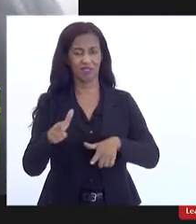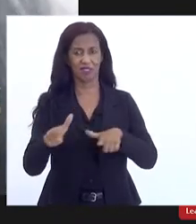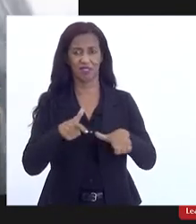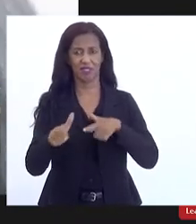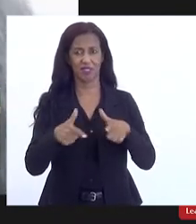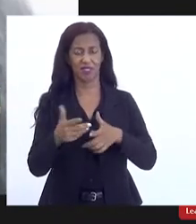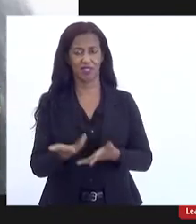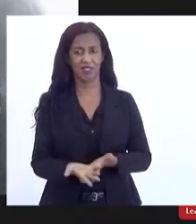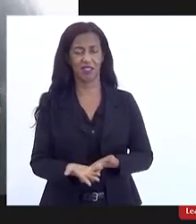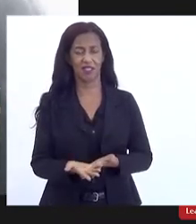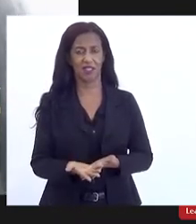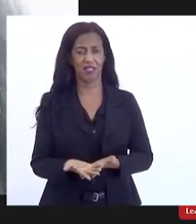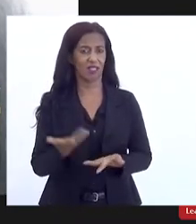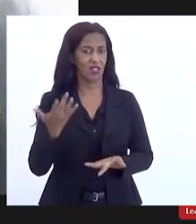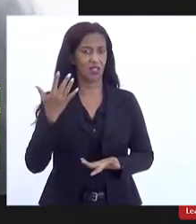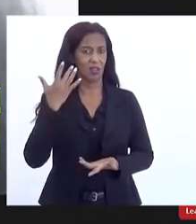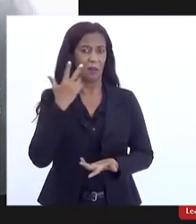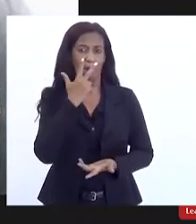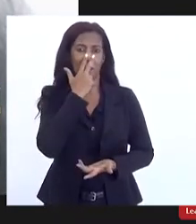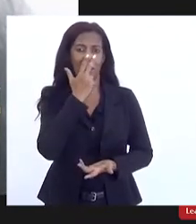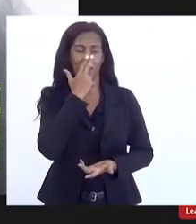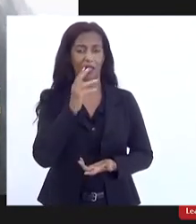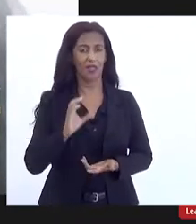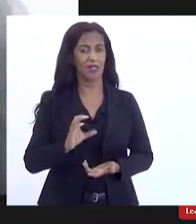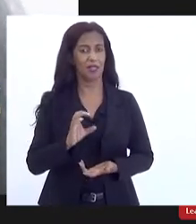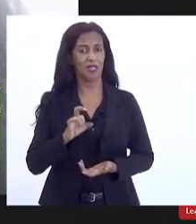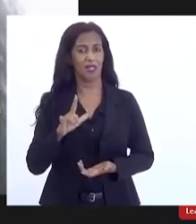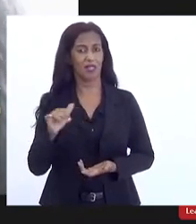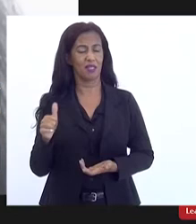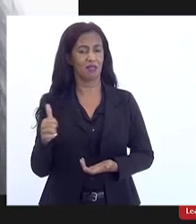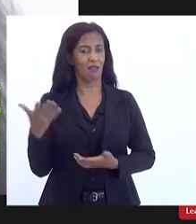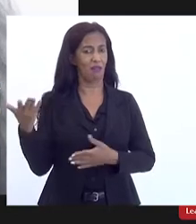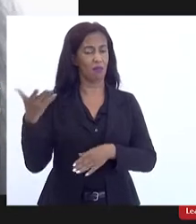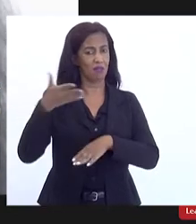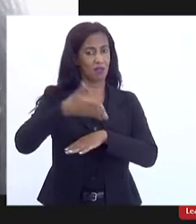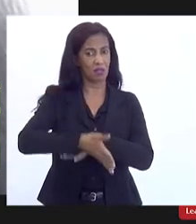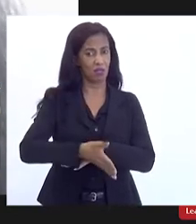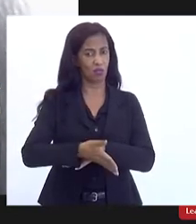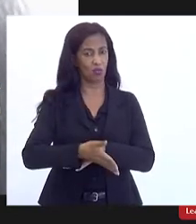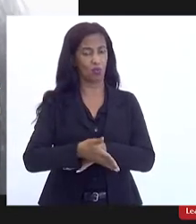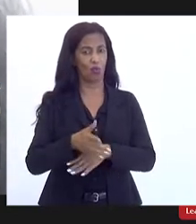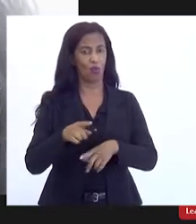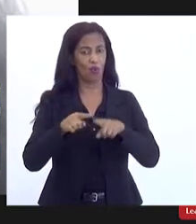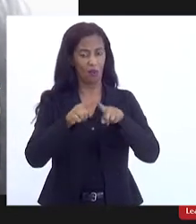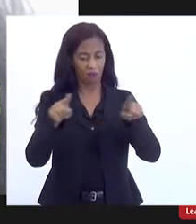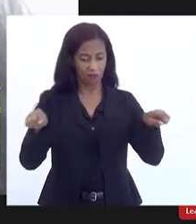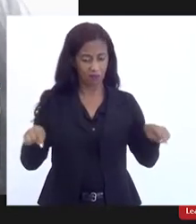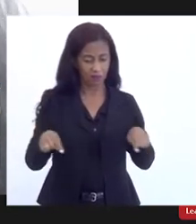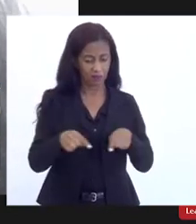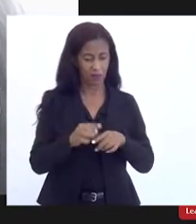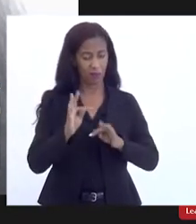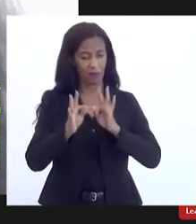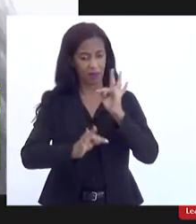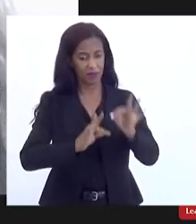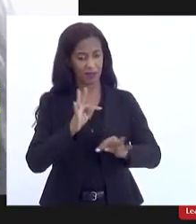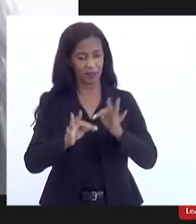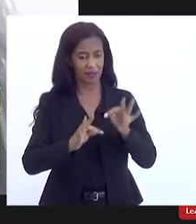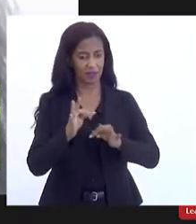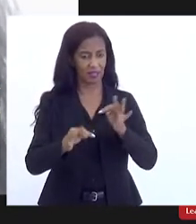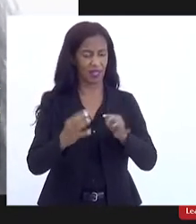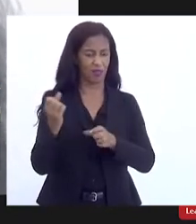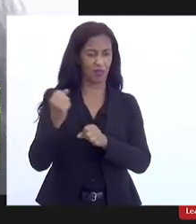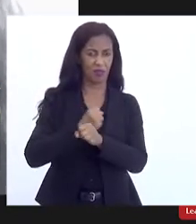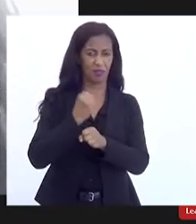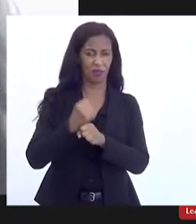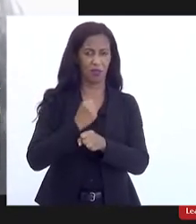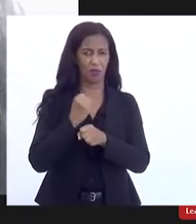no distrito da Califórnia parece que a CEDAI assumiu a estação de tratamento foi construída salvo engano